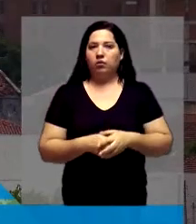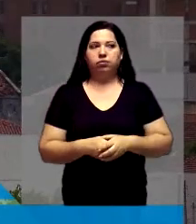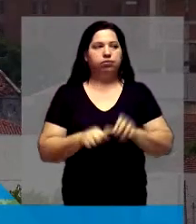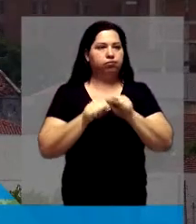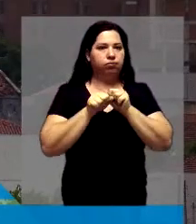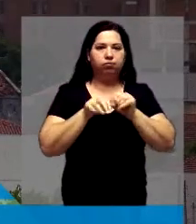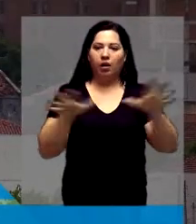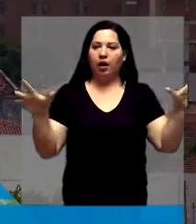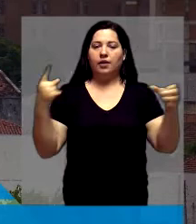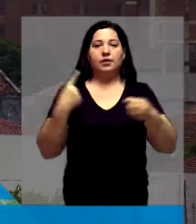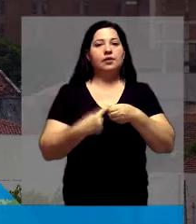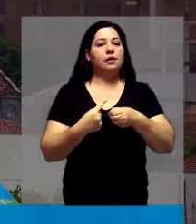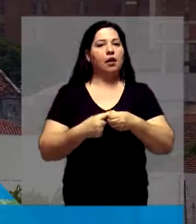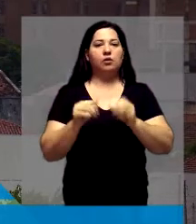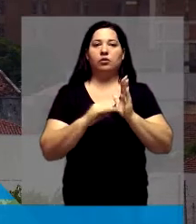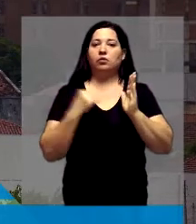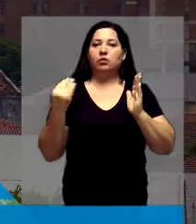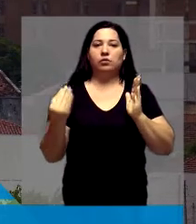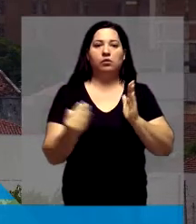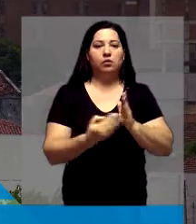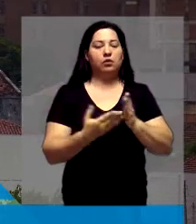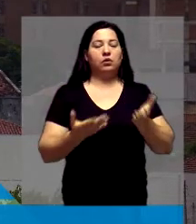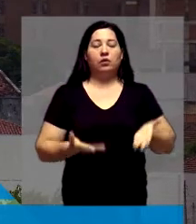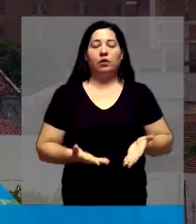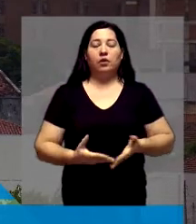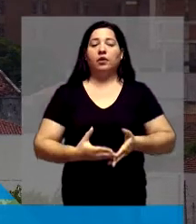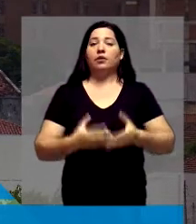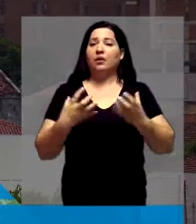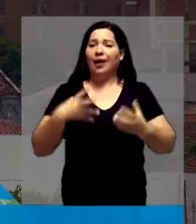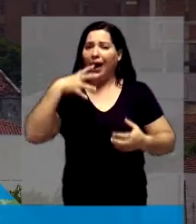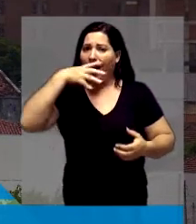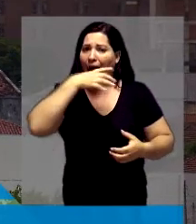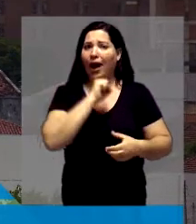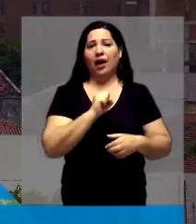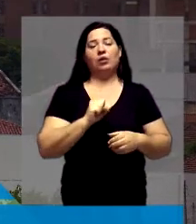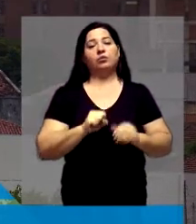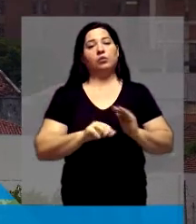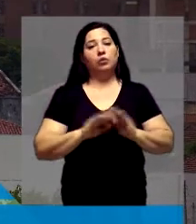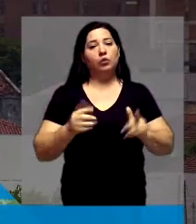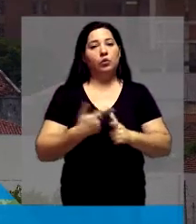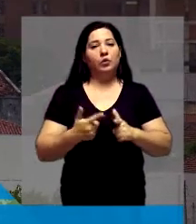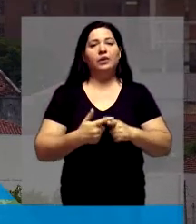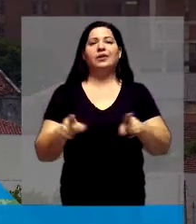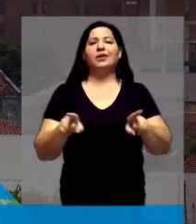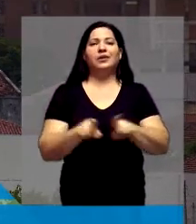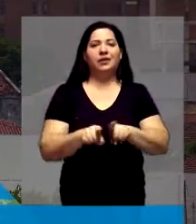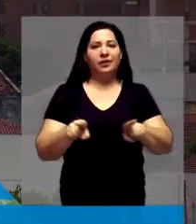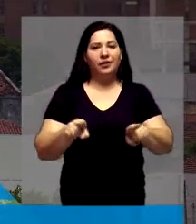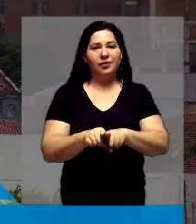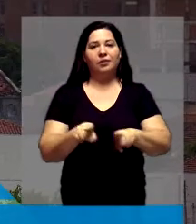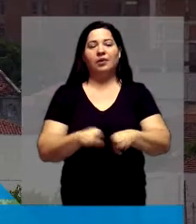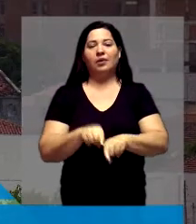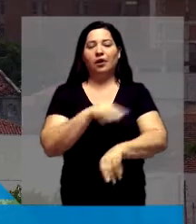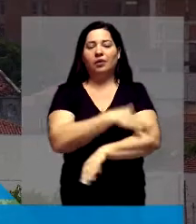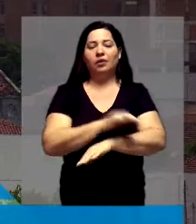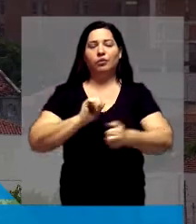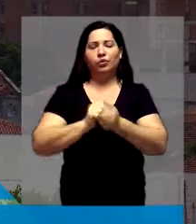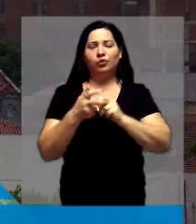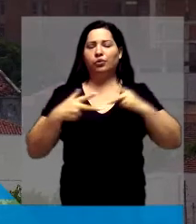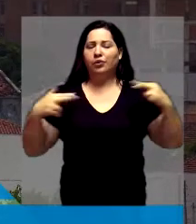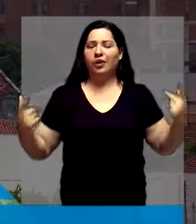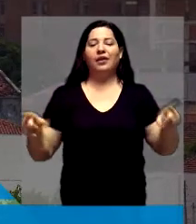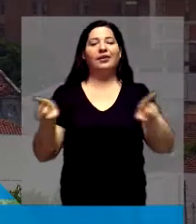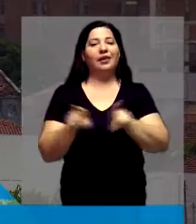são coisas que eu quero já vir de encontro. Sem contar as praças esportivas que a gente tem que organizar,